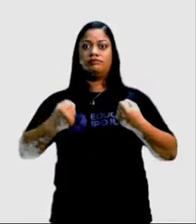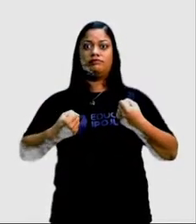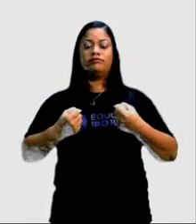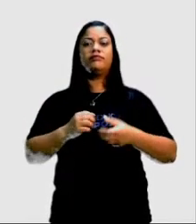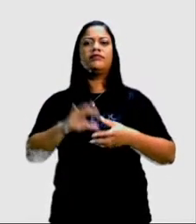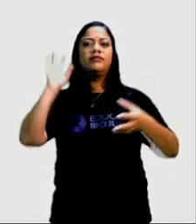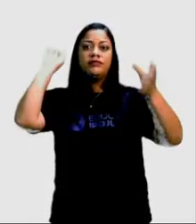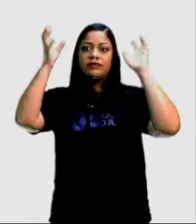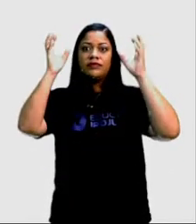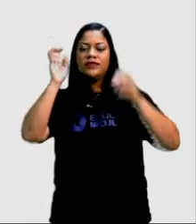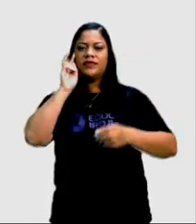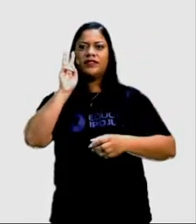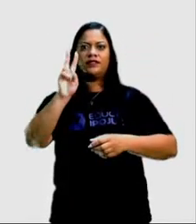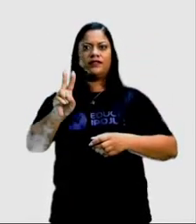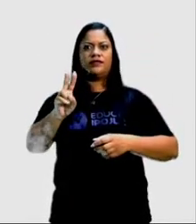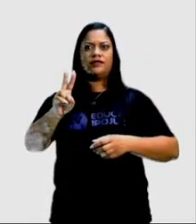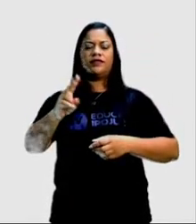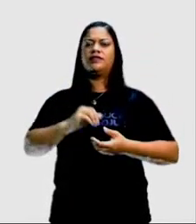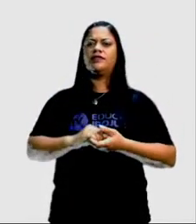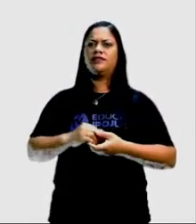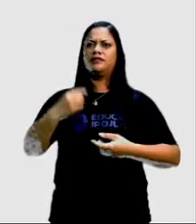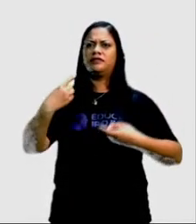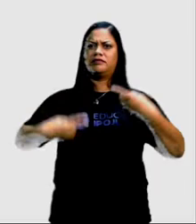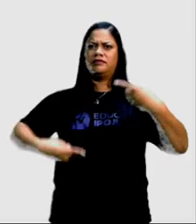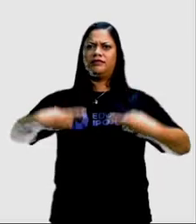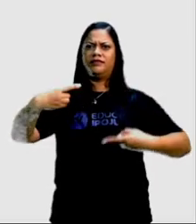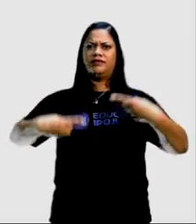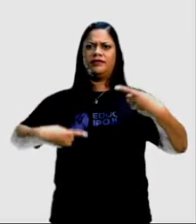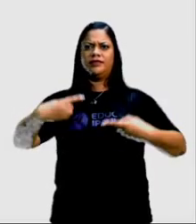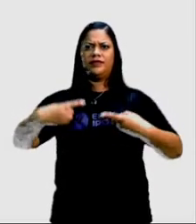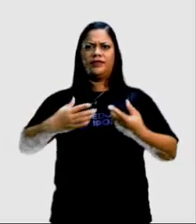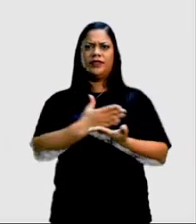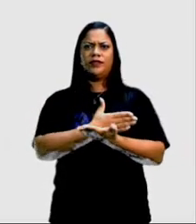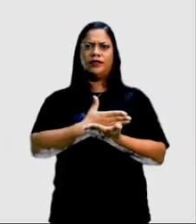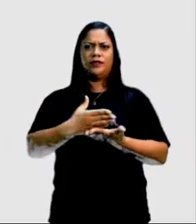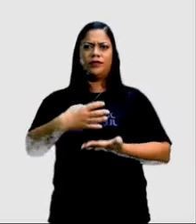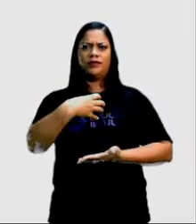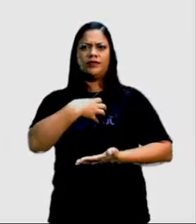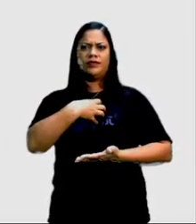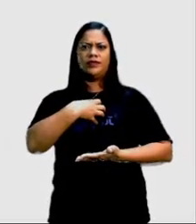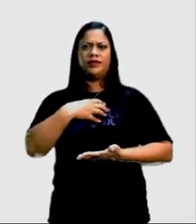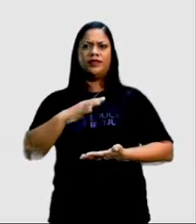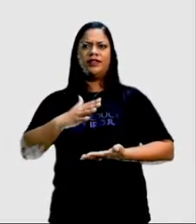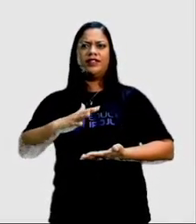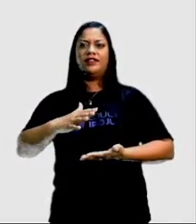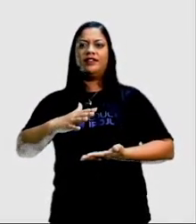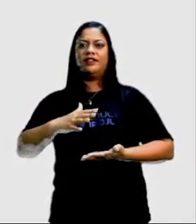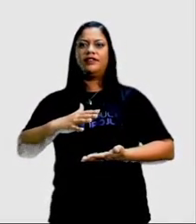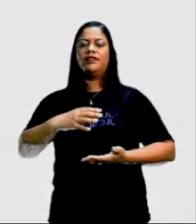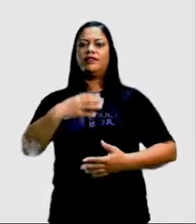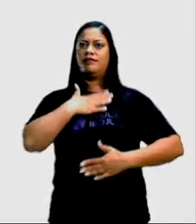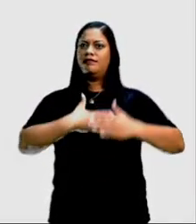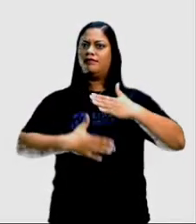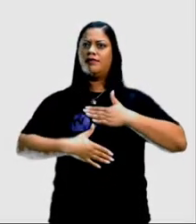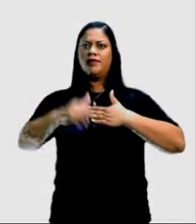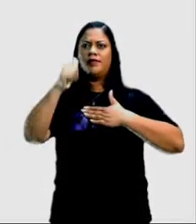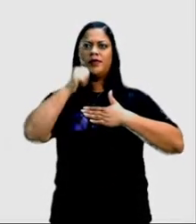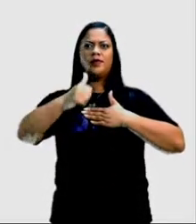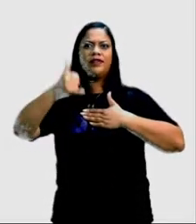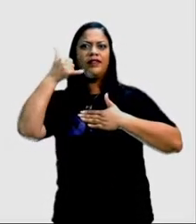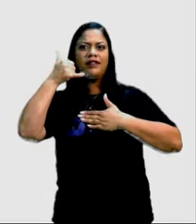ao debate com os candidatos, quando, de repente, começou a se debater. Então, a mulher está aí desesperada.